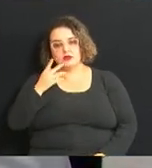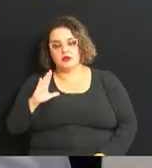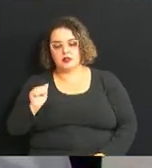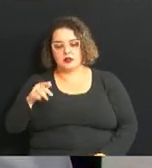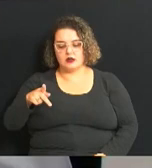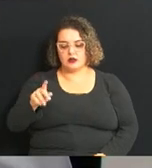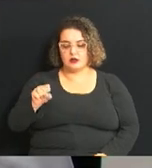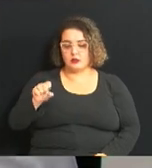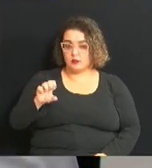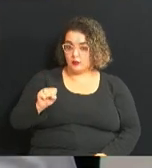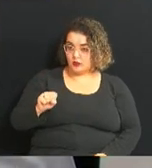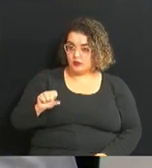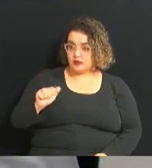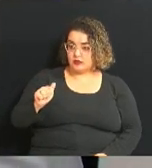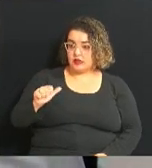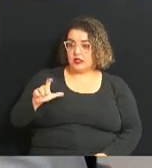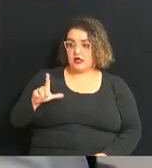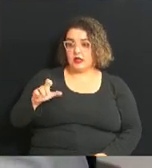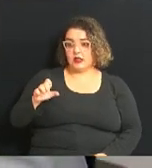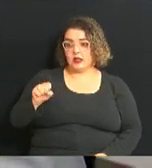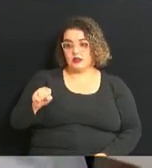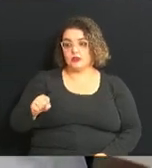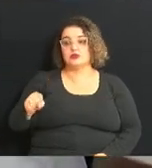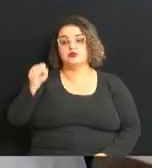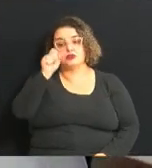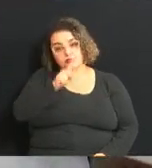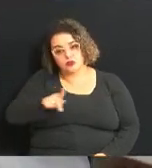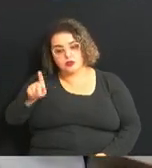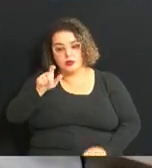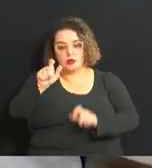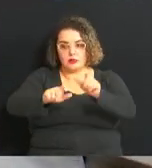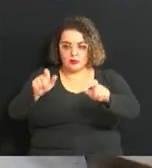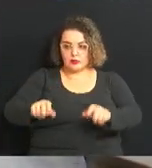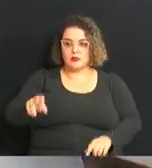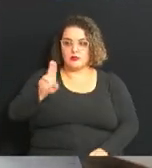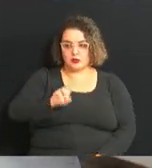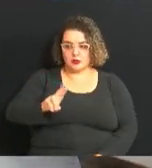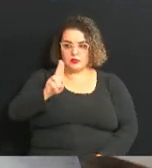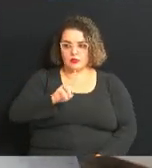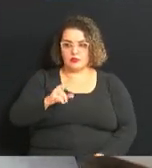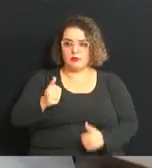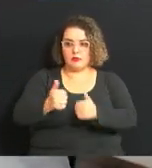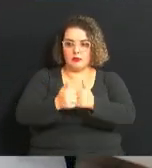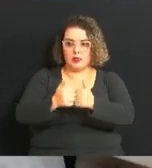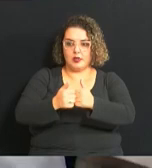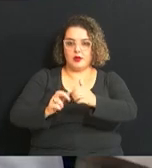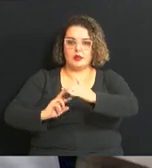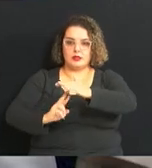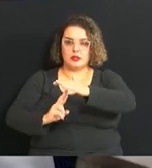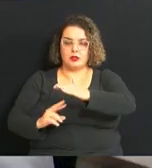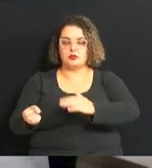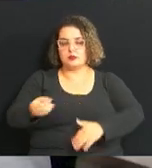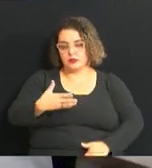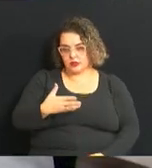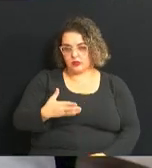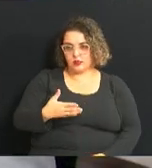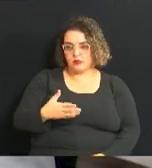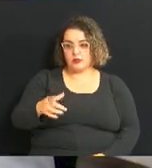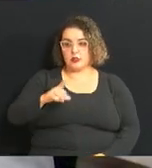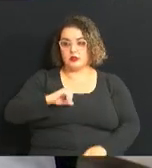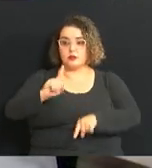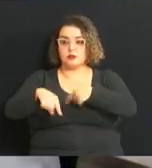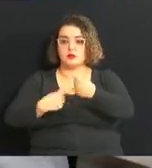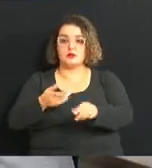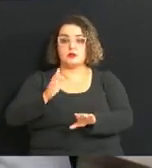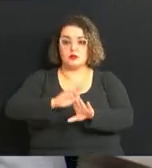estamos discutindo sobre uma questão de um shopping popular que vai ser implantado ali próximo à Rodoviária Nova. Nós temos outras ações